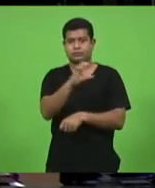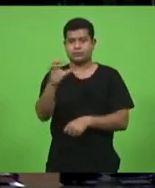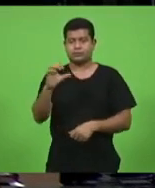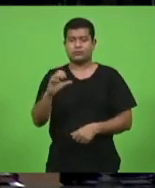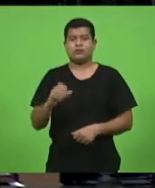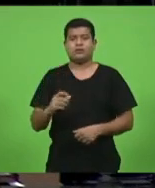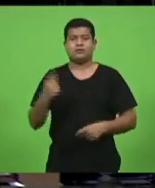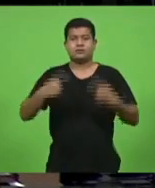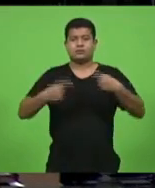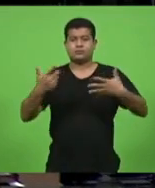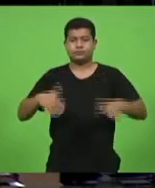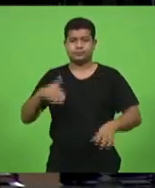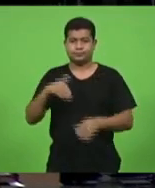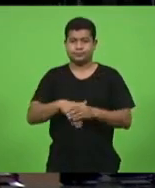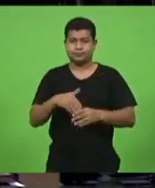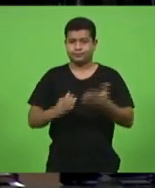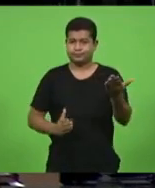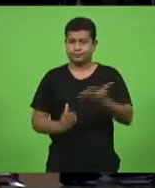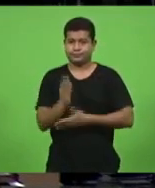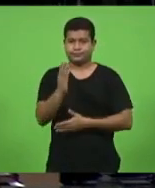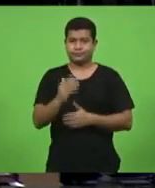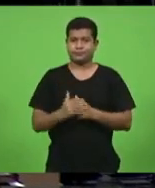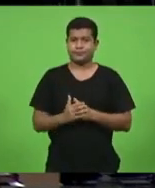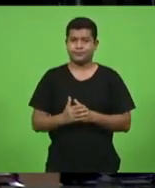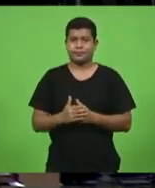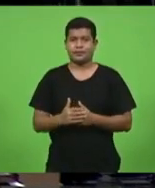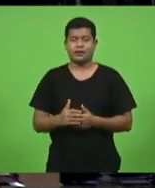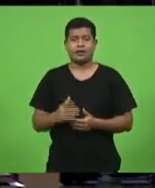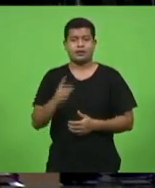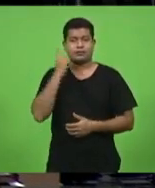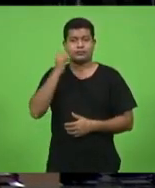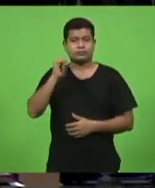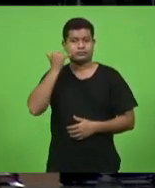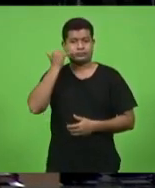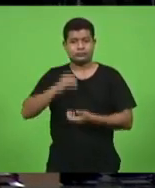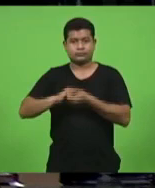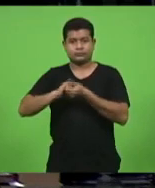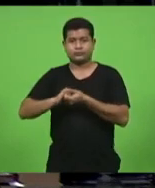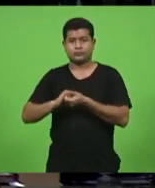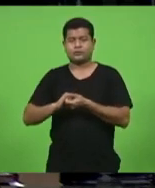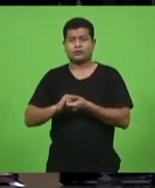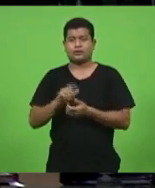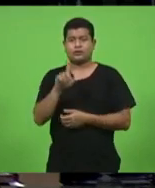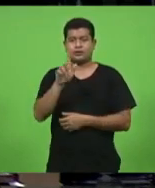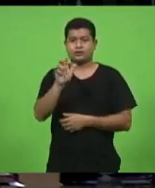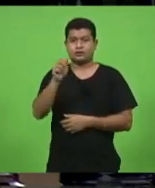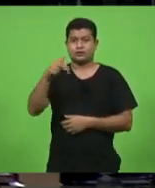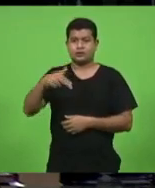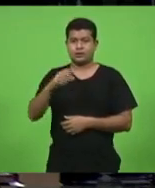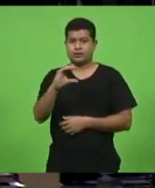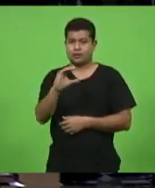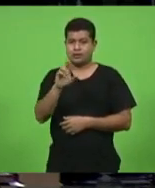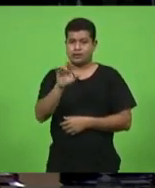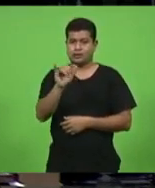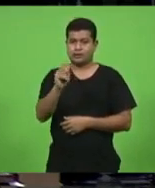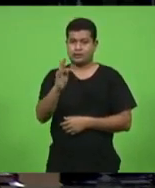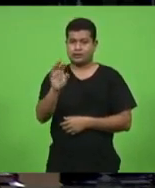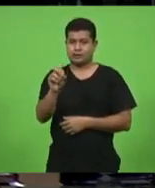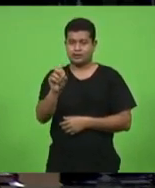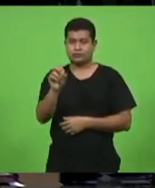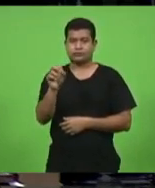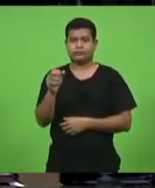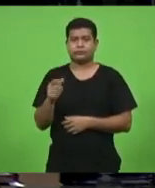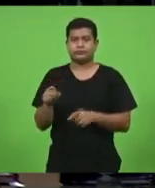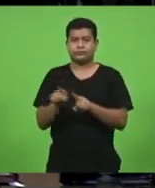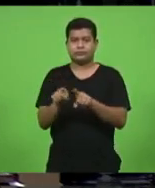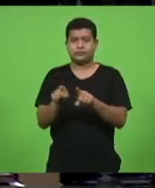em votação aprovado deputado Jessé Lopes cumprimentando os PM Jean Carlos Espíndola Cristiano Manuel dos Santos Tiago dos